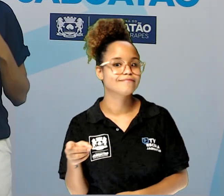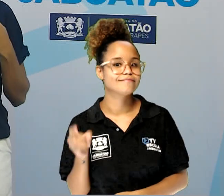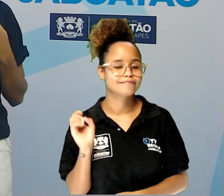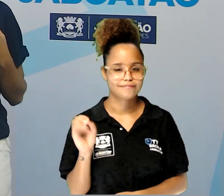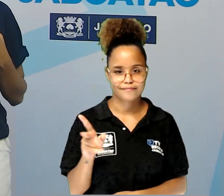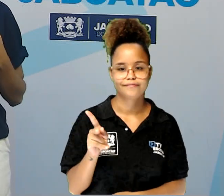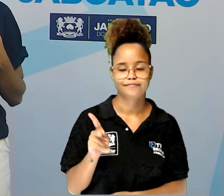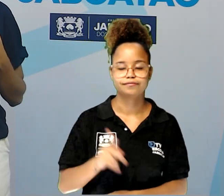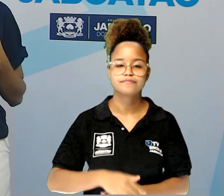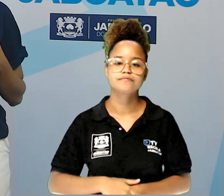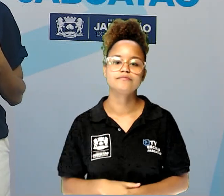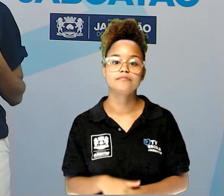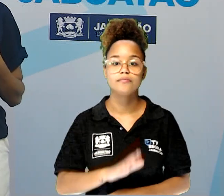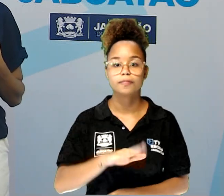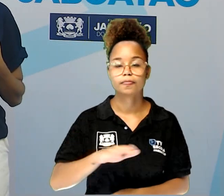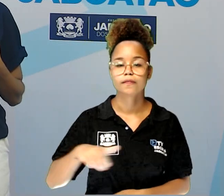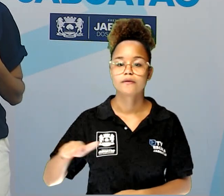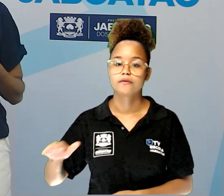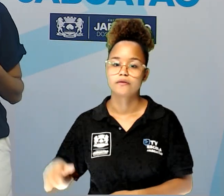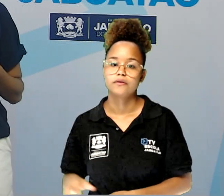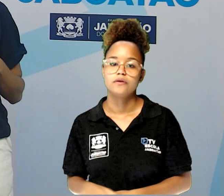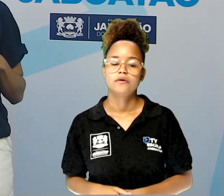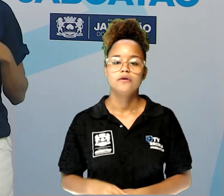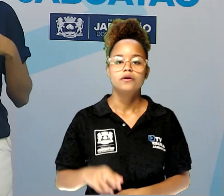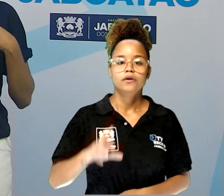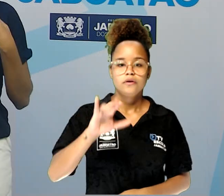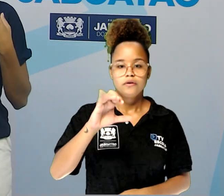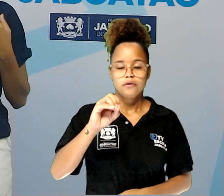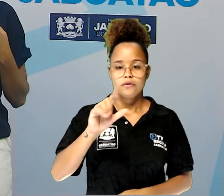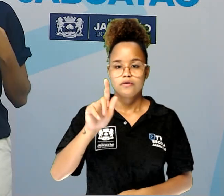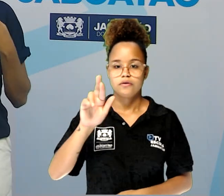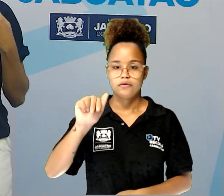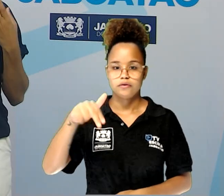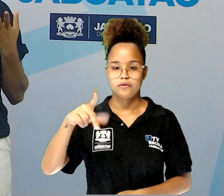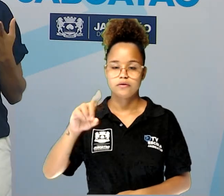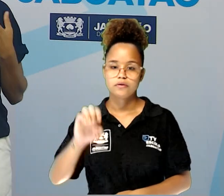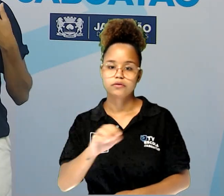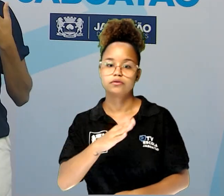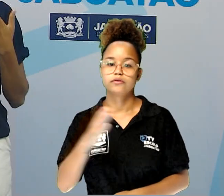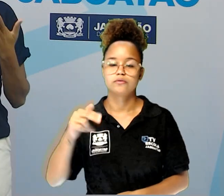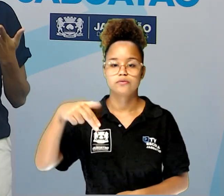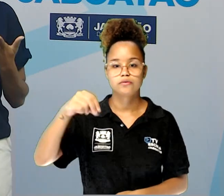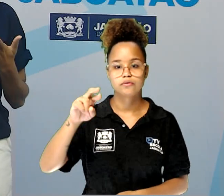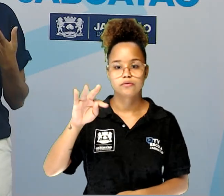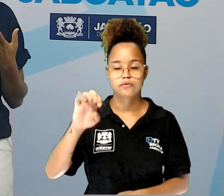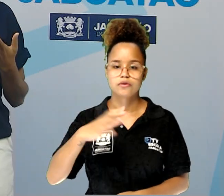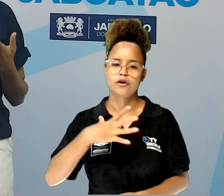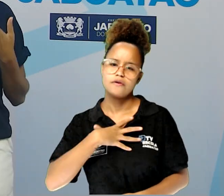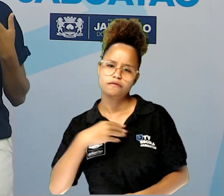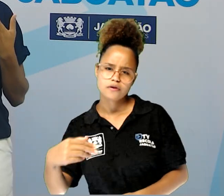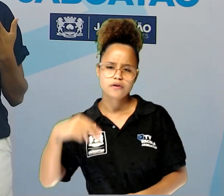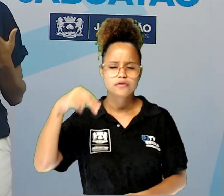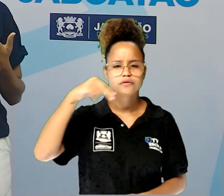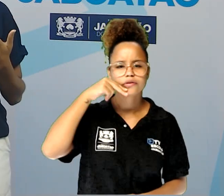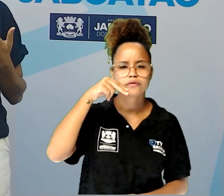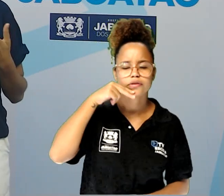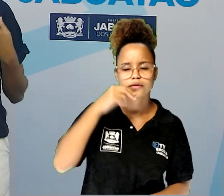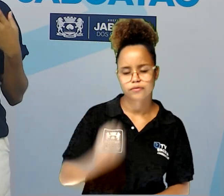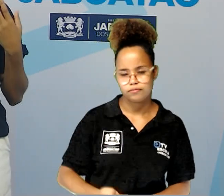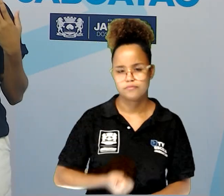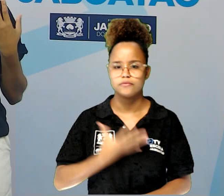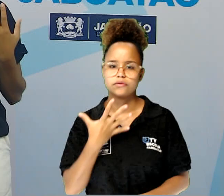certo? Essas crianças são do Rio Grande do Norte, são filhos e netos de poetas populares de lá